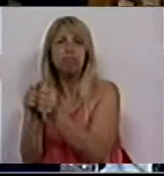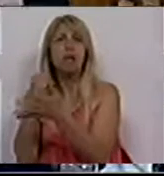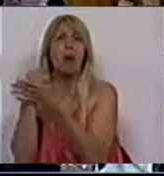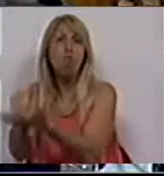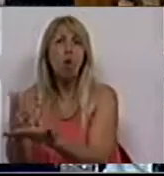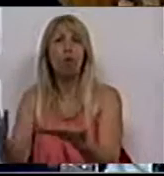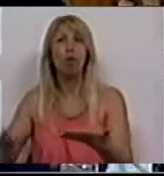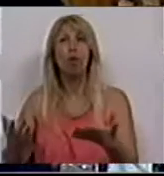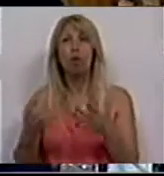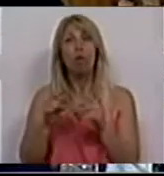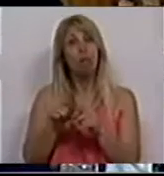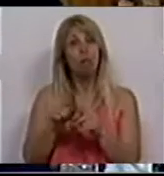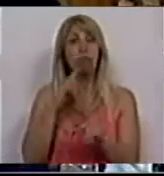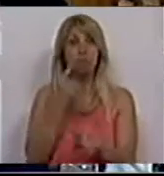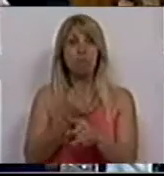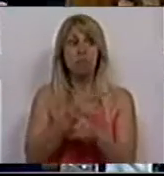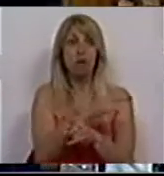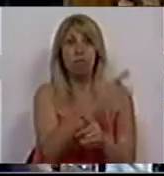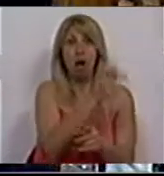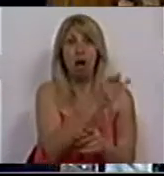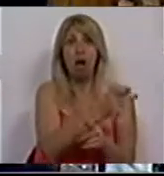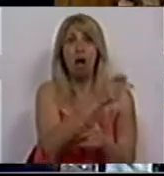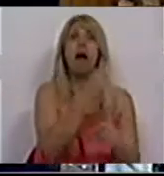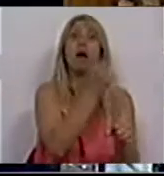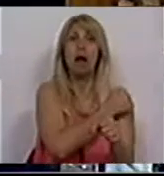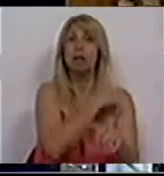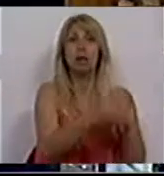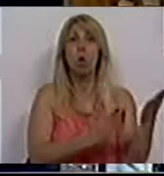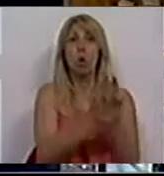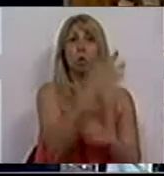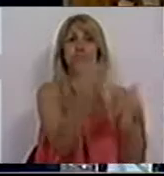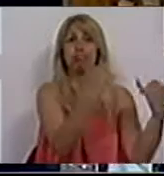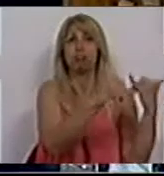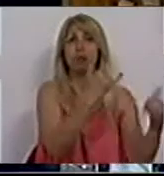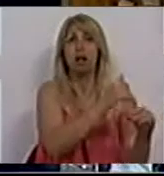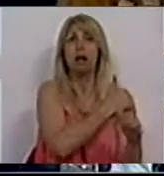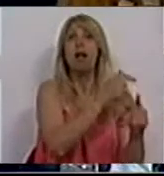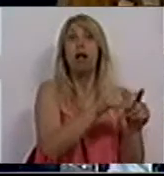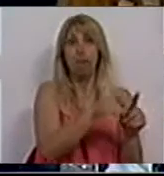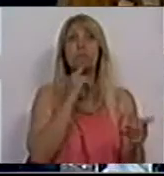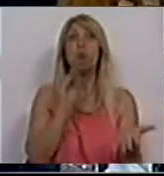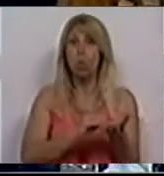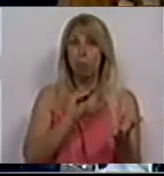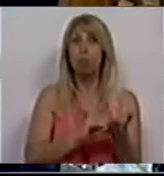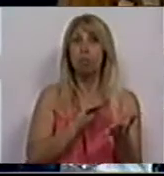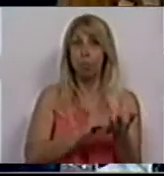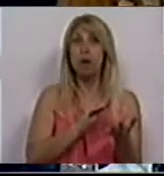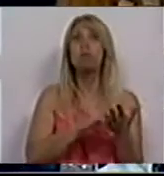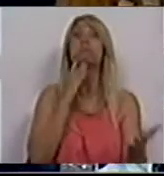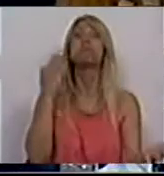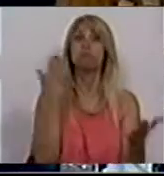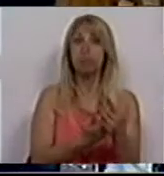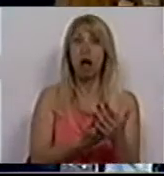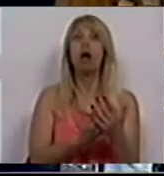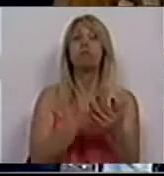de dependência e que a mantém numa relação de violência doméstica. Com seriedade, vamos dizer, o empobrecimento causa problemas à emancipação das mulheres. Vamos